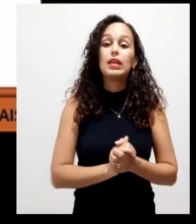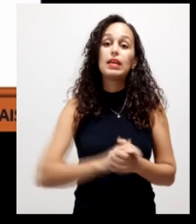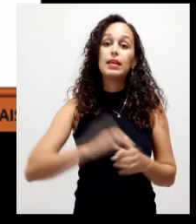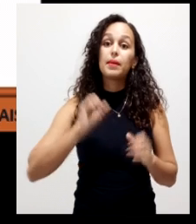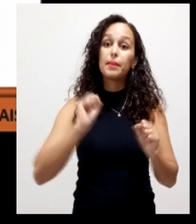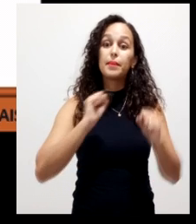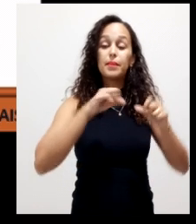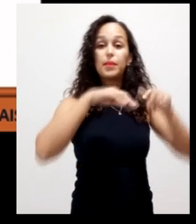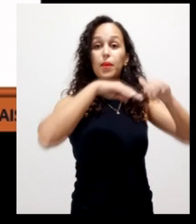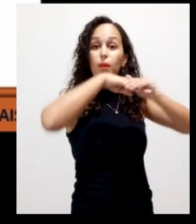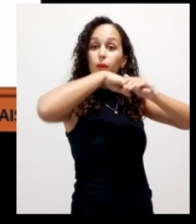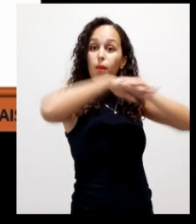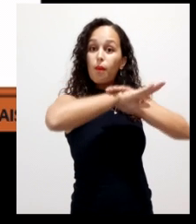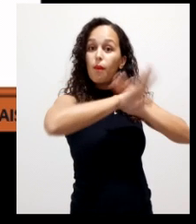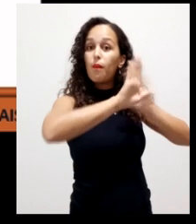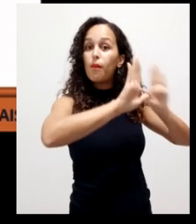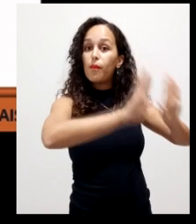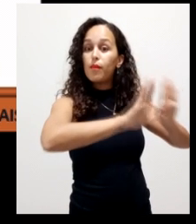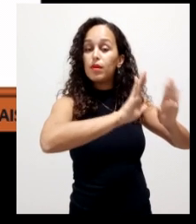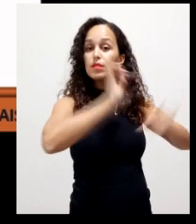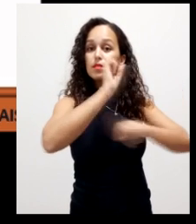ele pode ser armazenado até por um ano